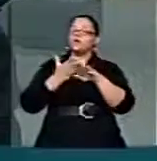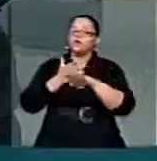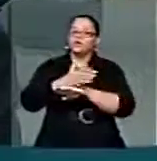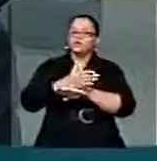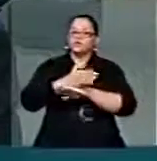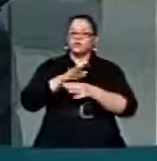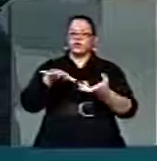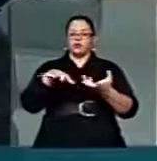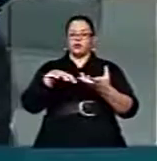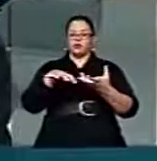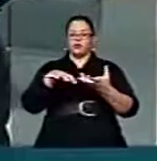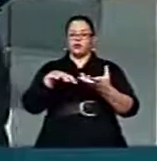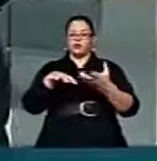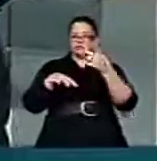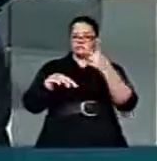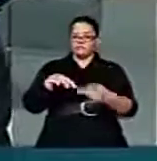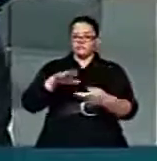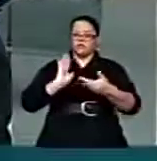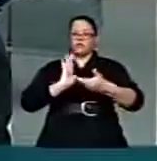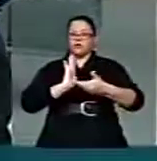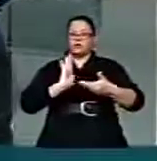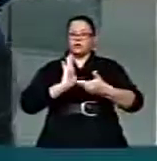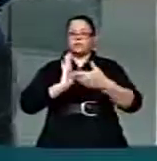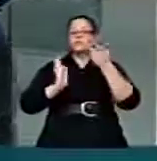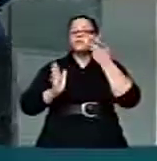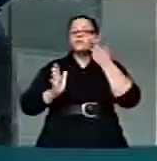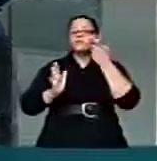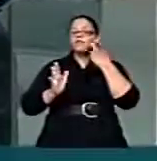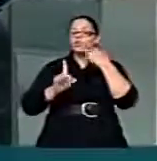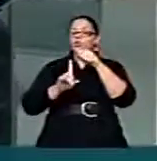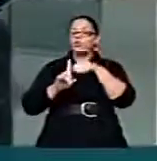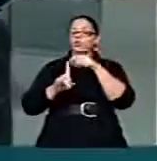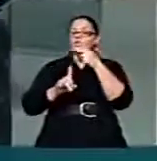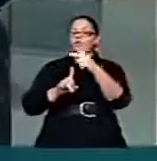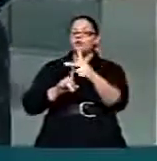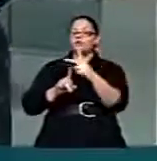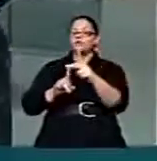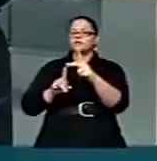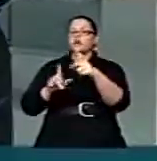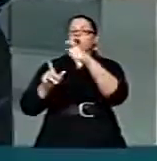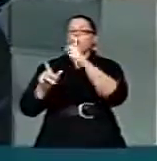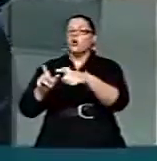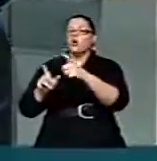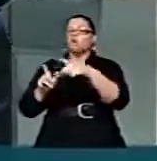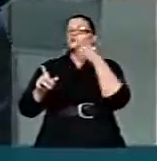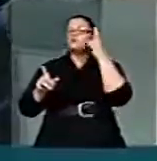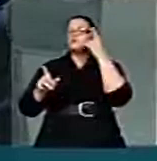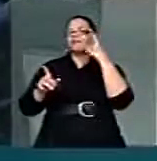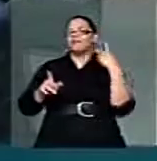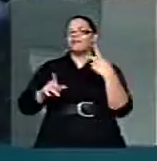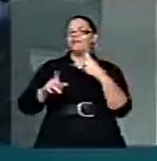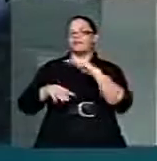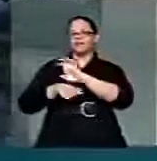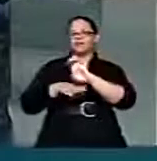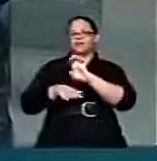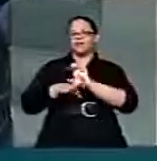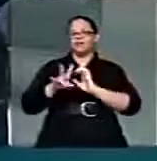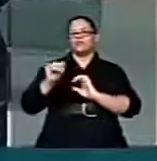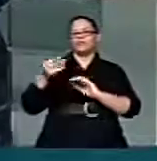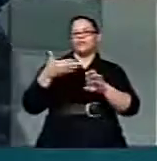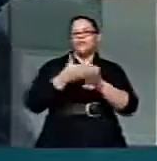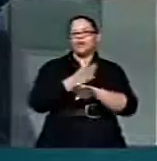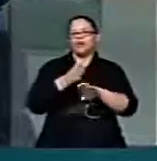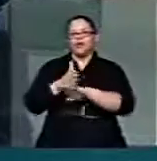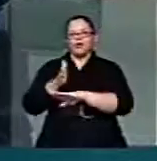Deputados, verificar naquele mês onde o parlamentar do seu Estado vai estar numa audiência de prestação de contas para que possa